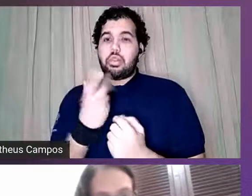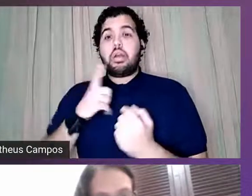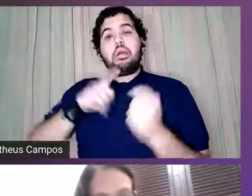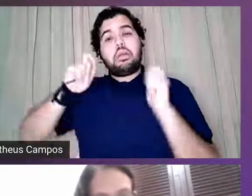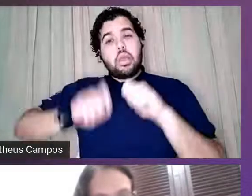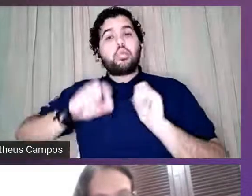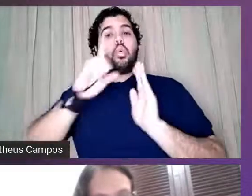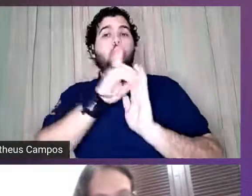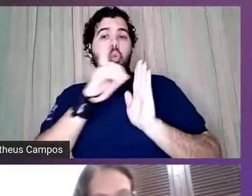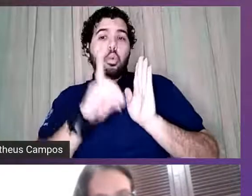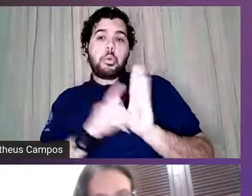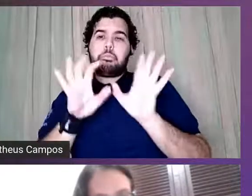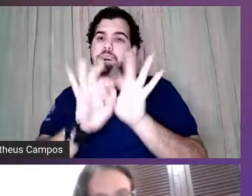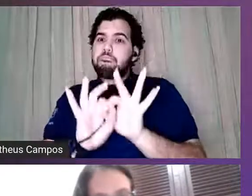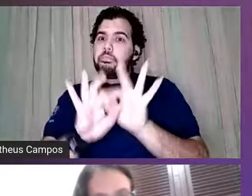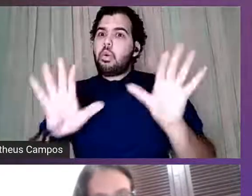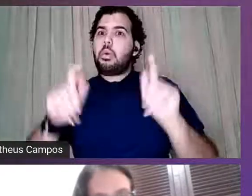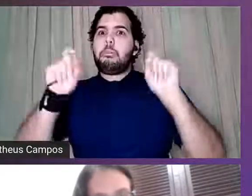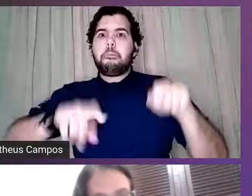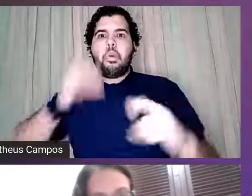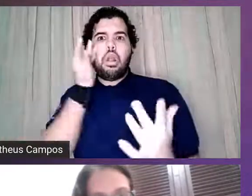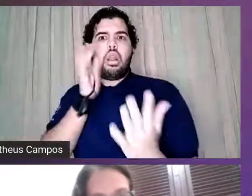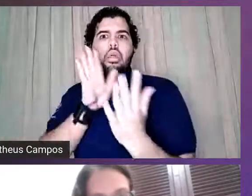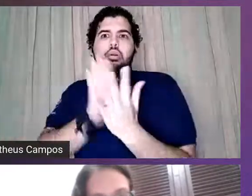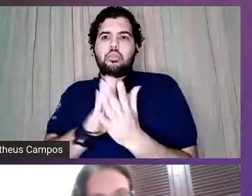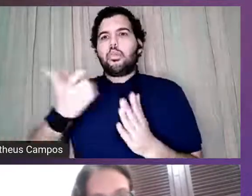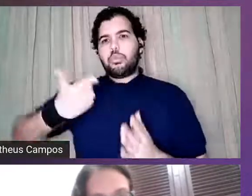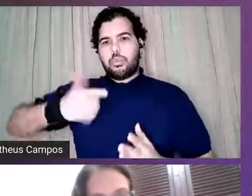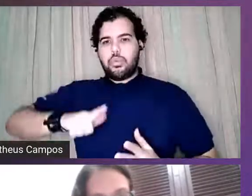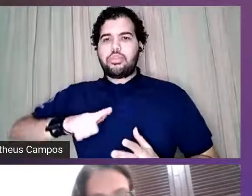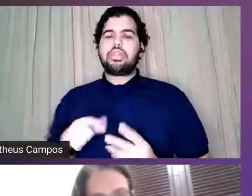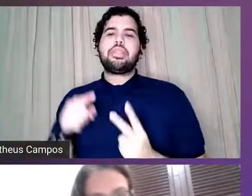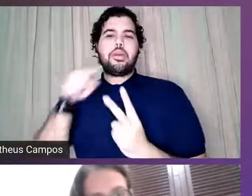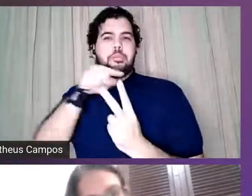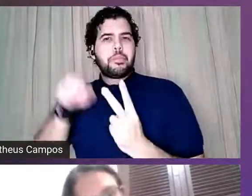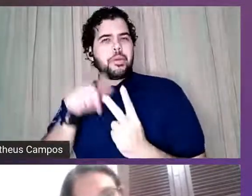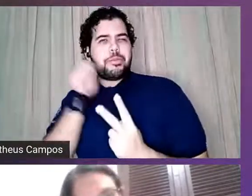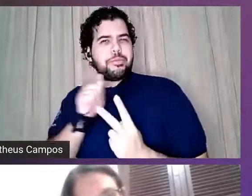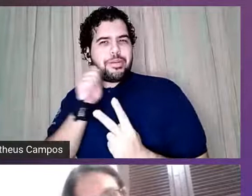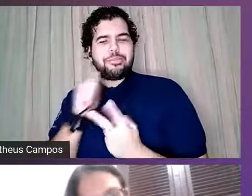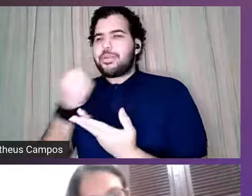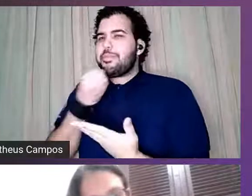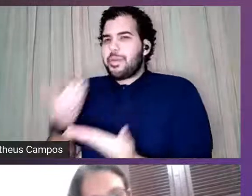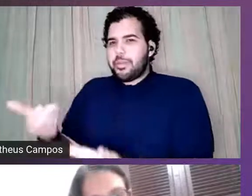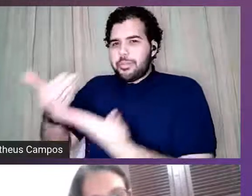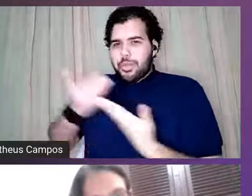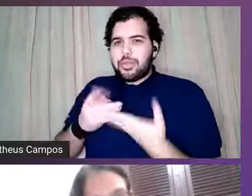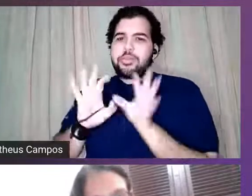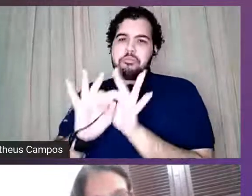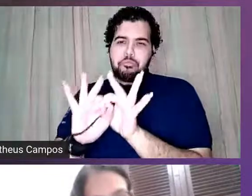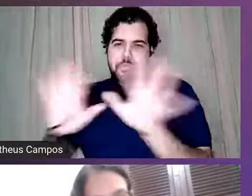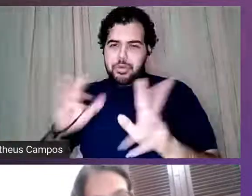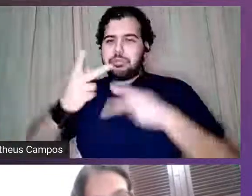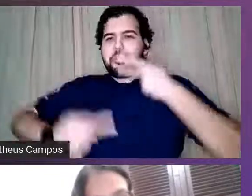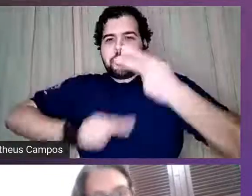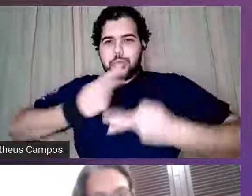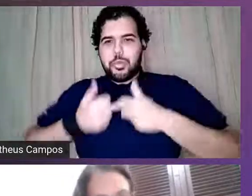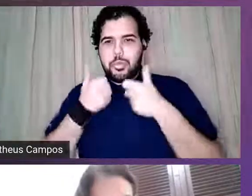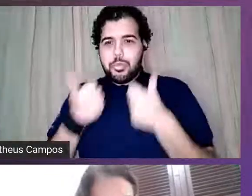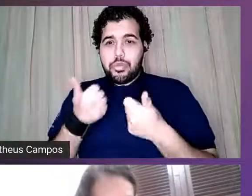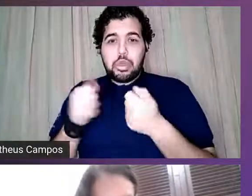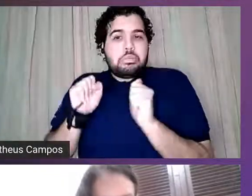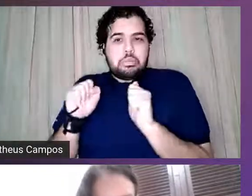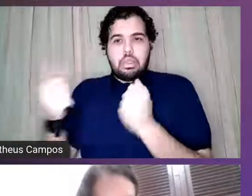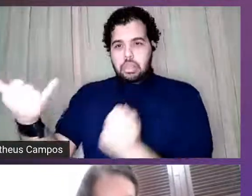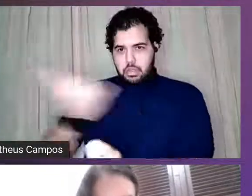uma abertura maior. E aí, meninas, sejam bem-vindas. Agora eu vou passar a palavra para vocês. Qualquer coisa, eu estou